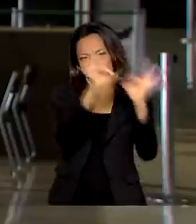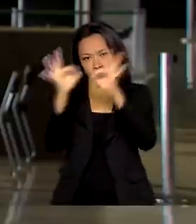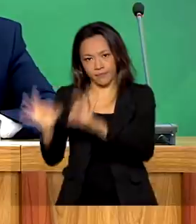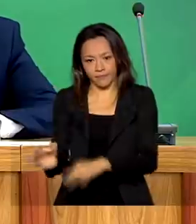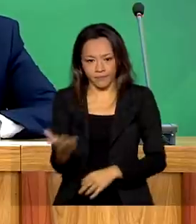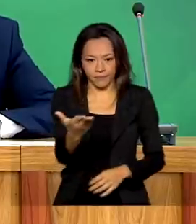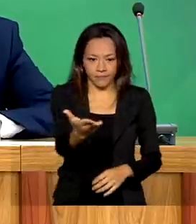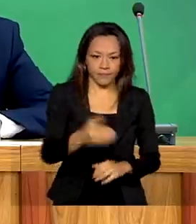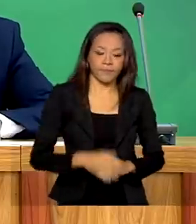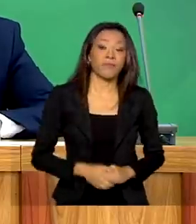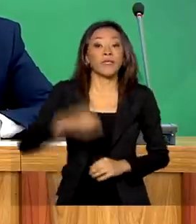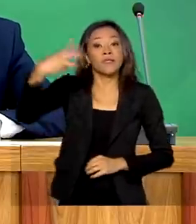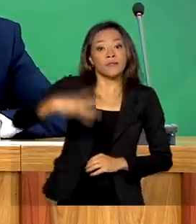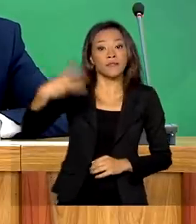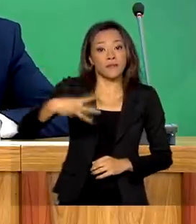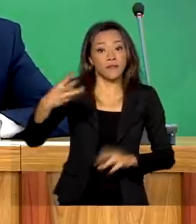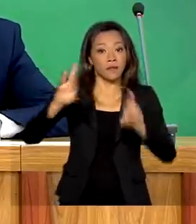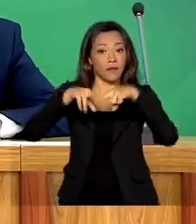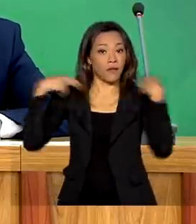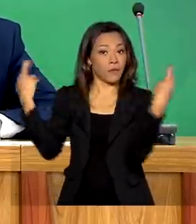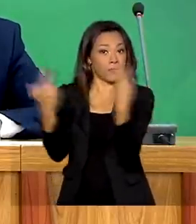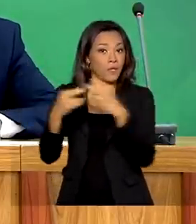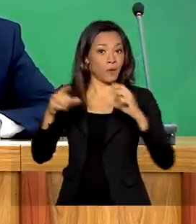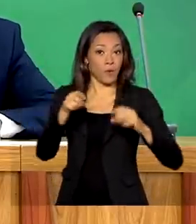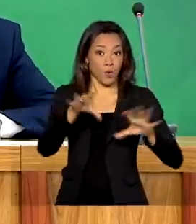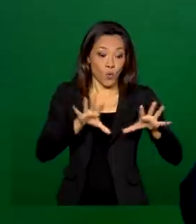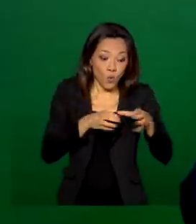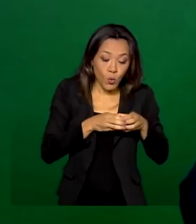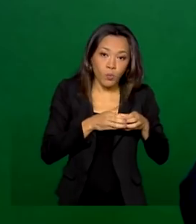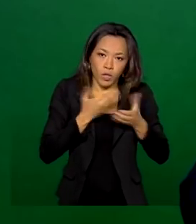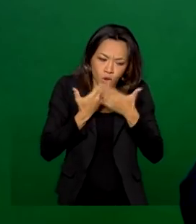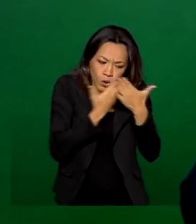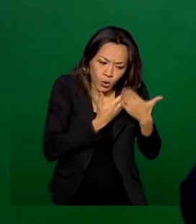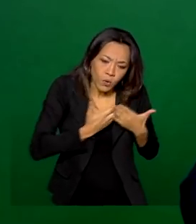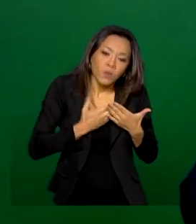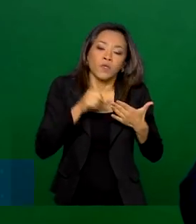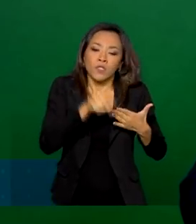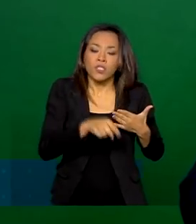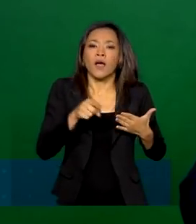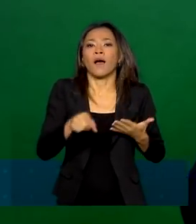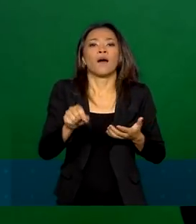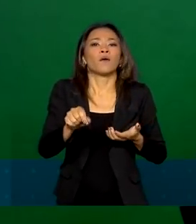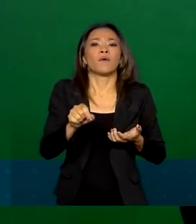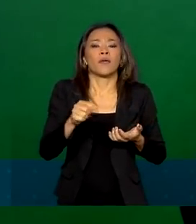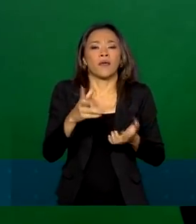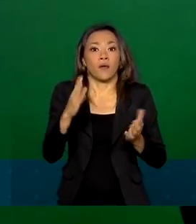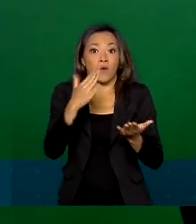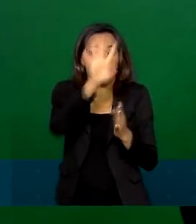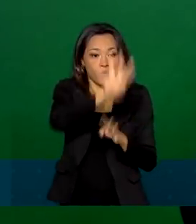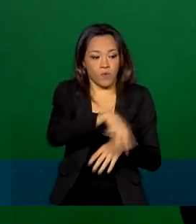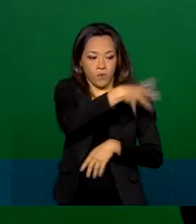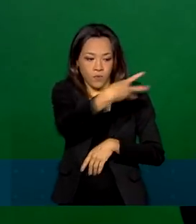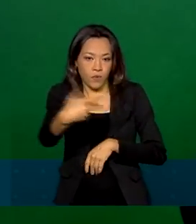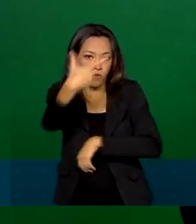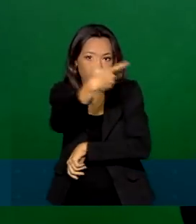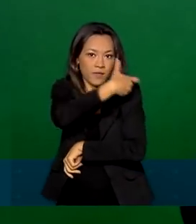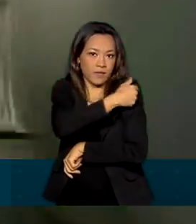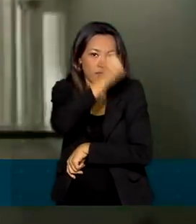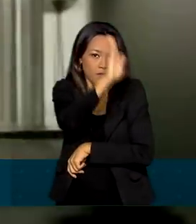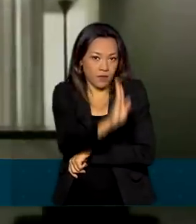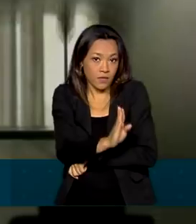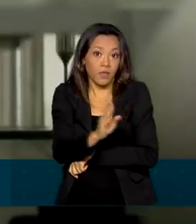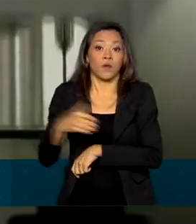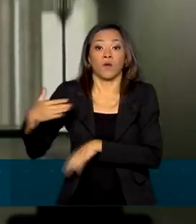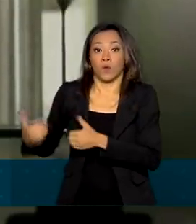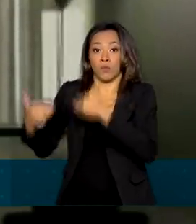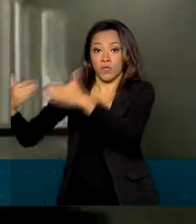Na terceira reunião, o comitê atualizou o cronograma de vacinas e vacinação no país. Segundo o Ministério da Saúde,